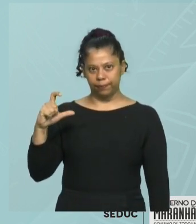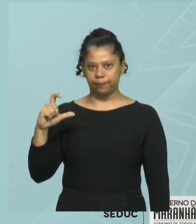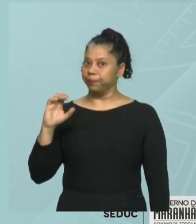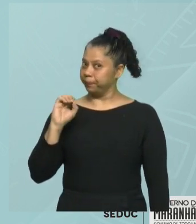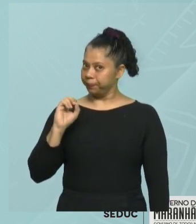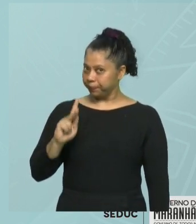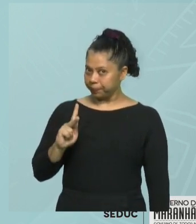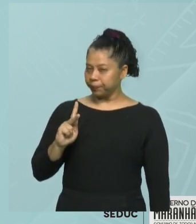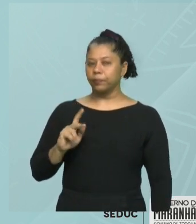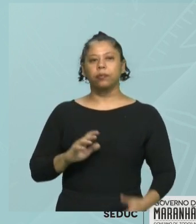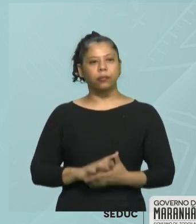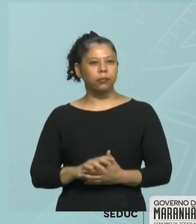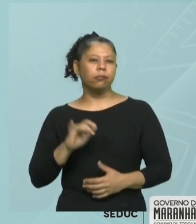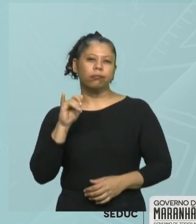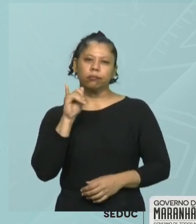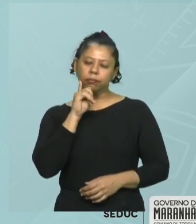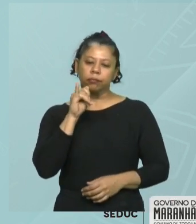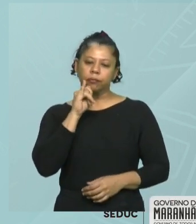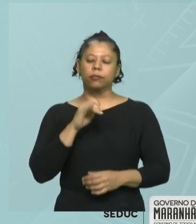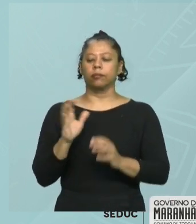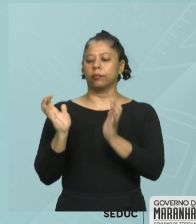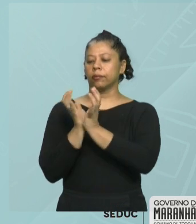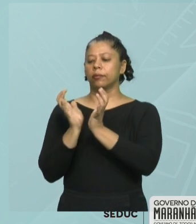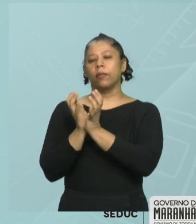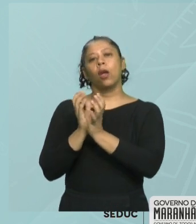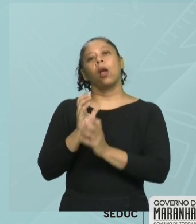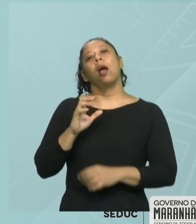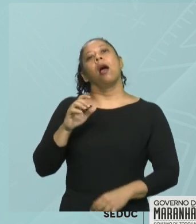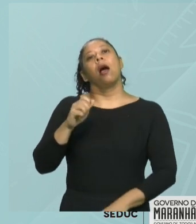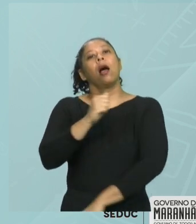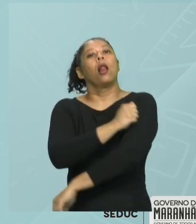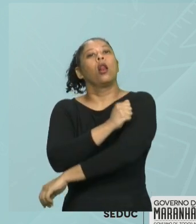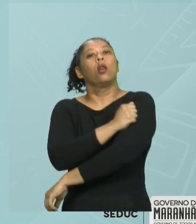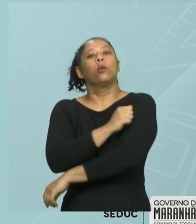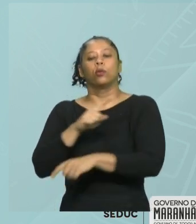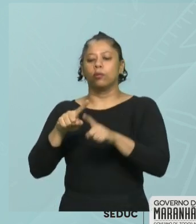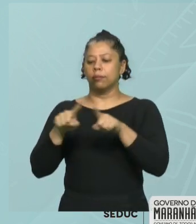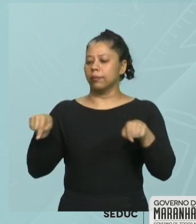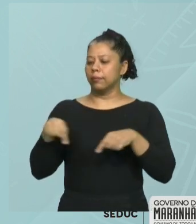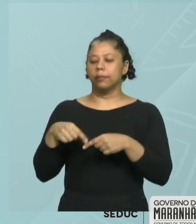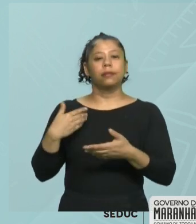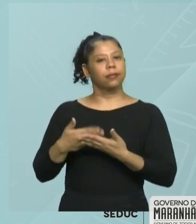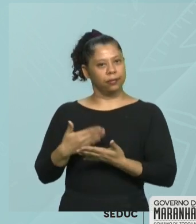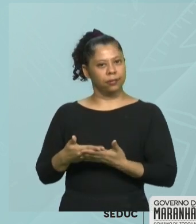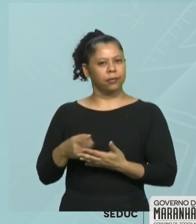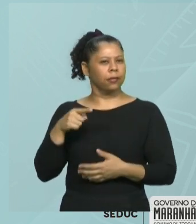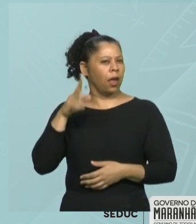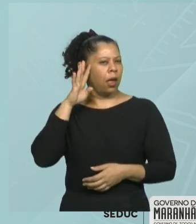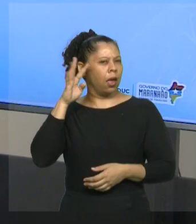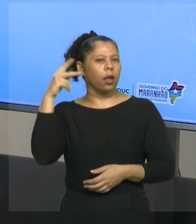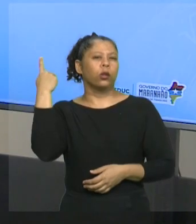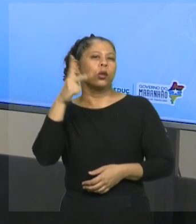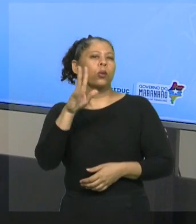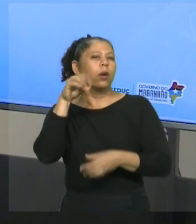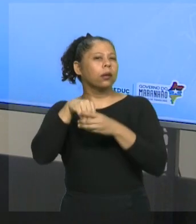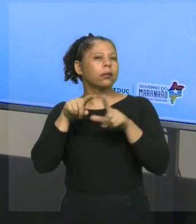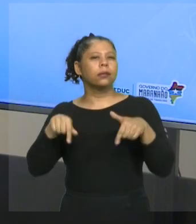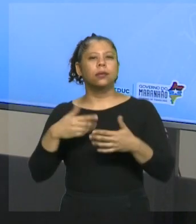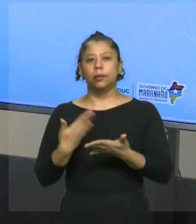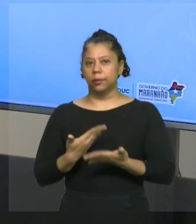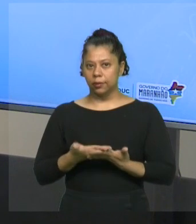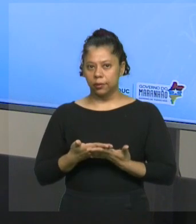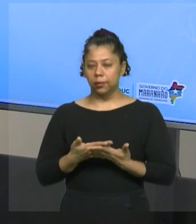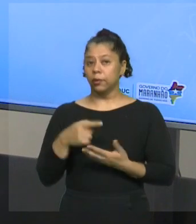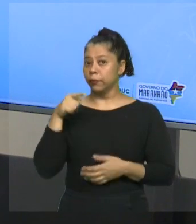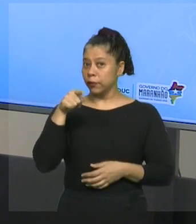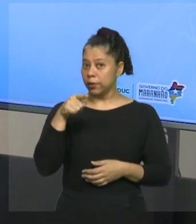Por exemplo, o conjunto dos alunos de uma sala. Imagina a sua sala de aula. Você